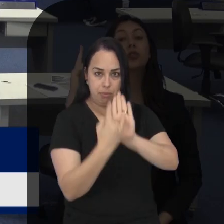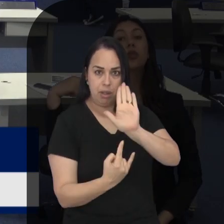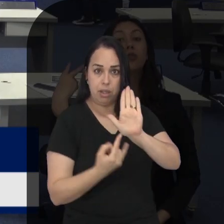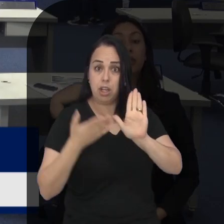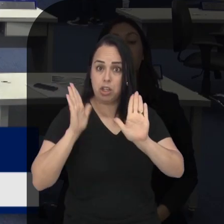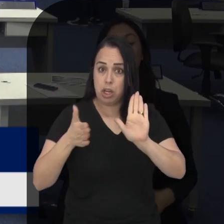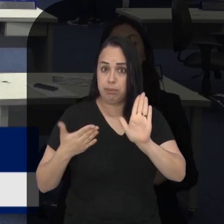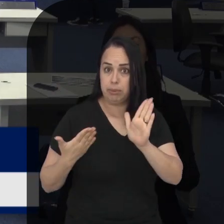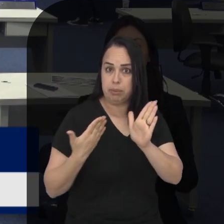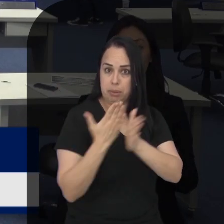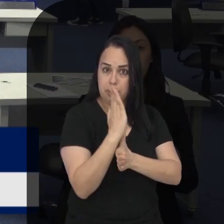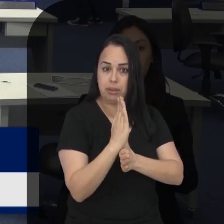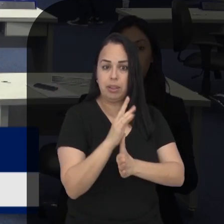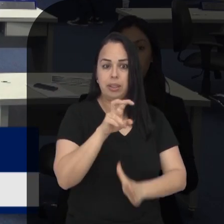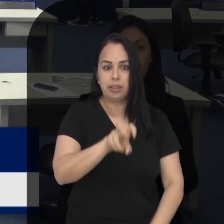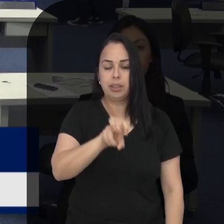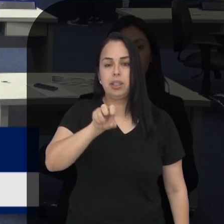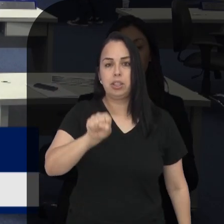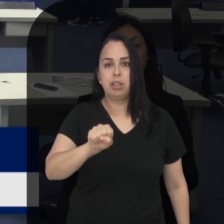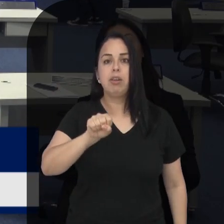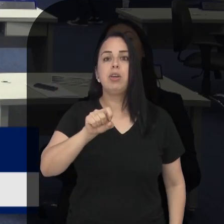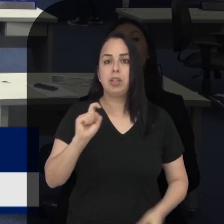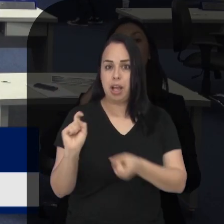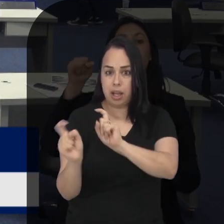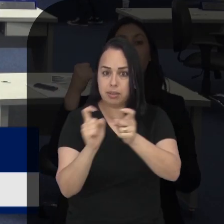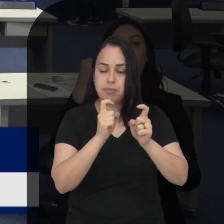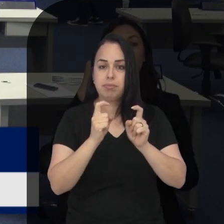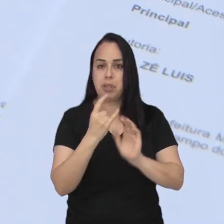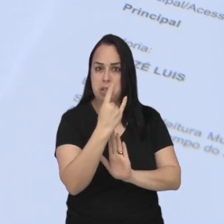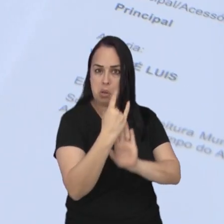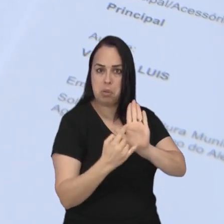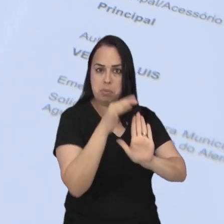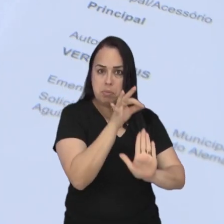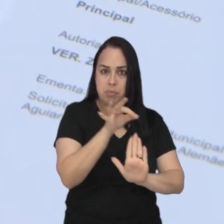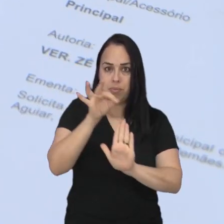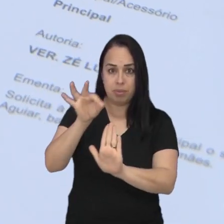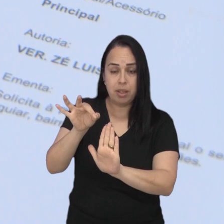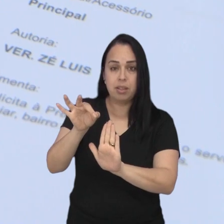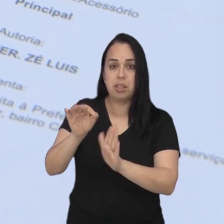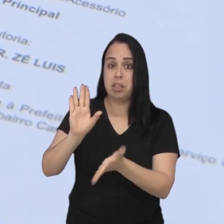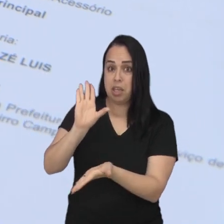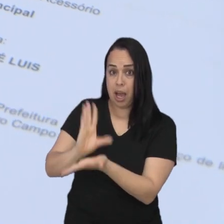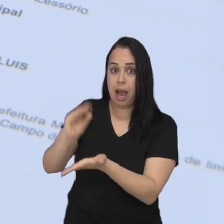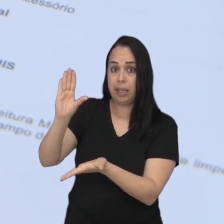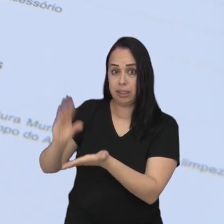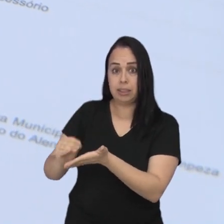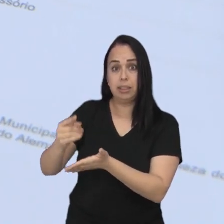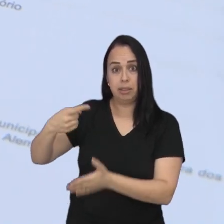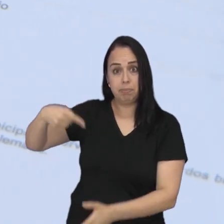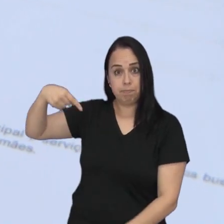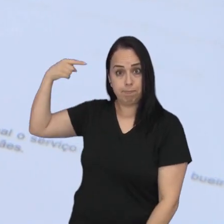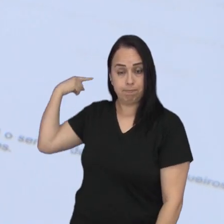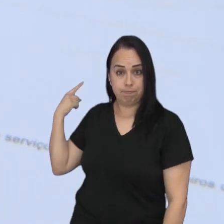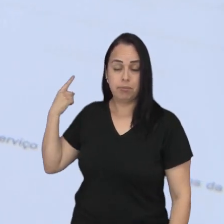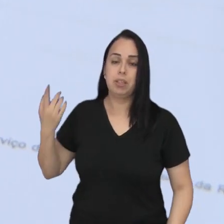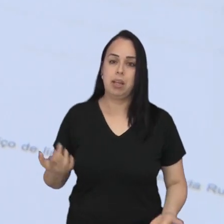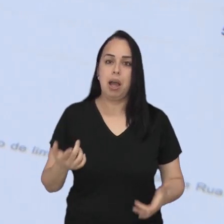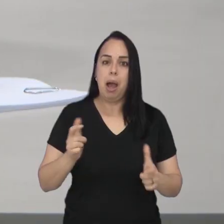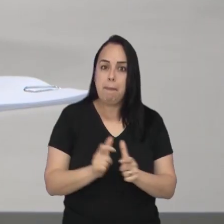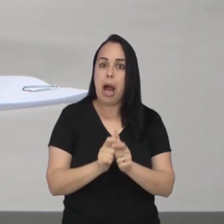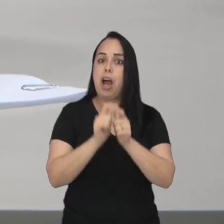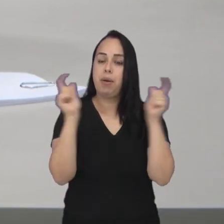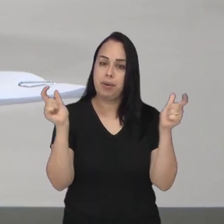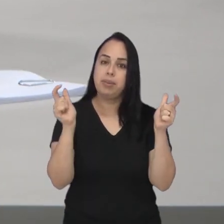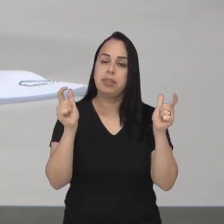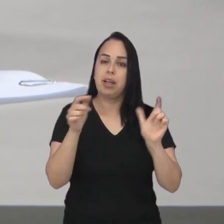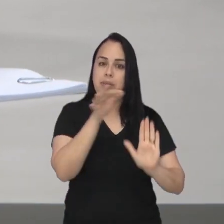Entre os documentos aprovados na 58ª sessão do ano, estão requerimentos, indicações e atas de sessões passadas.